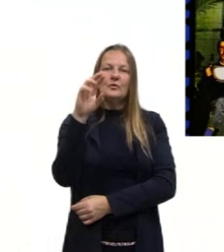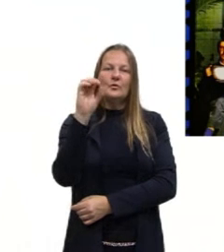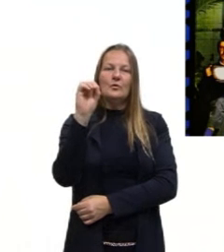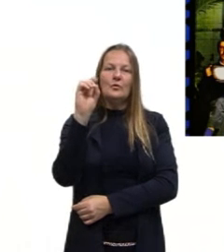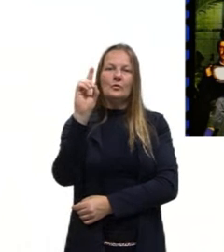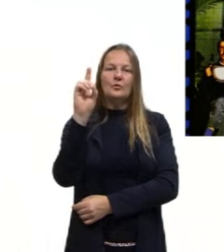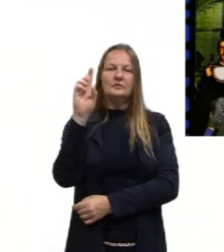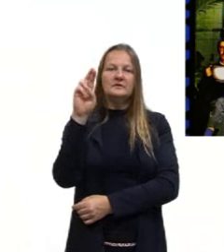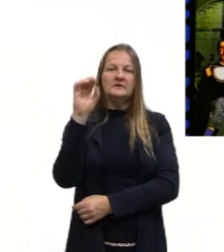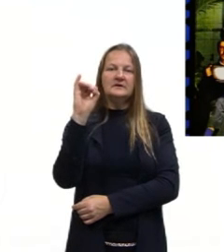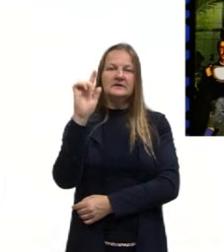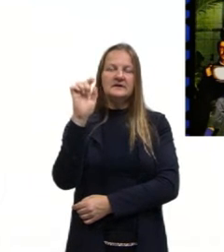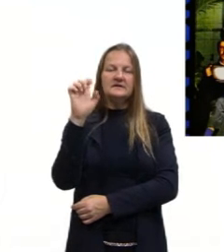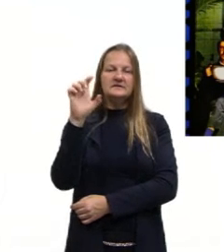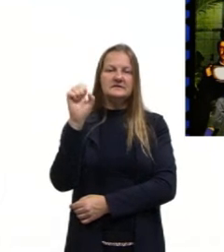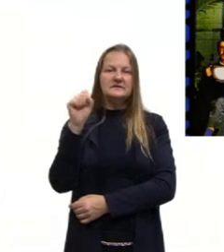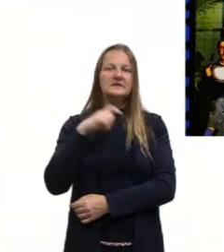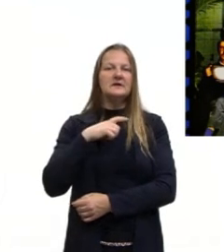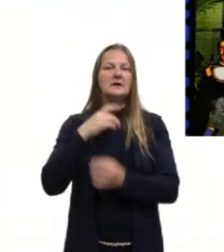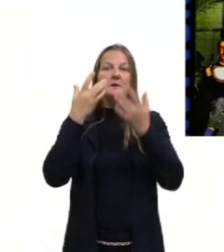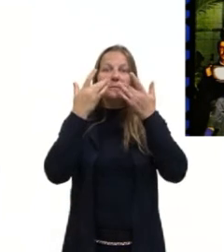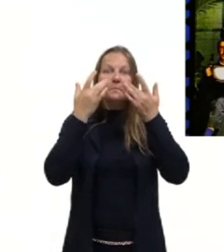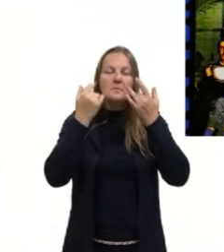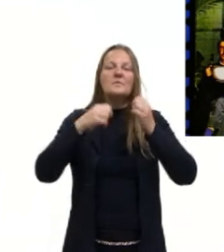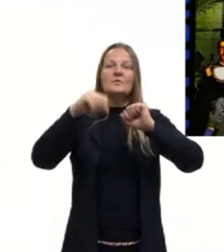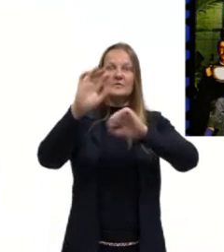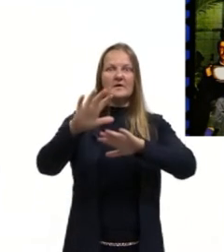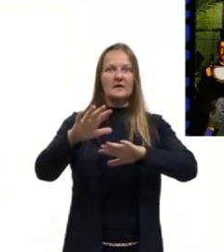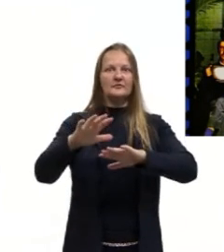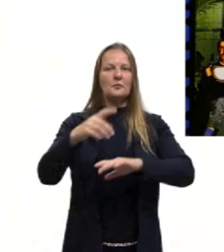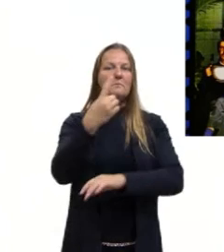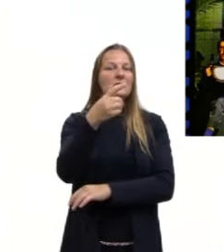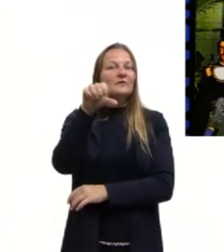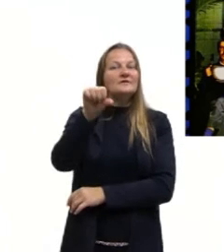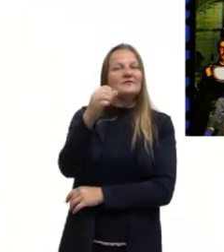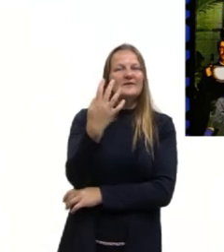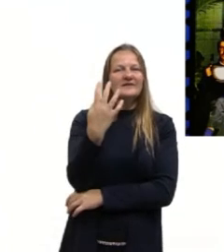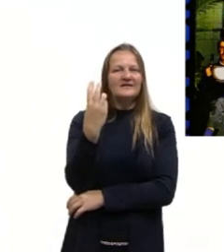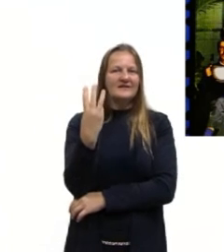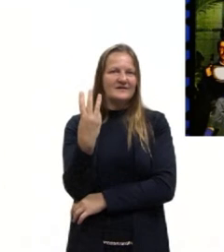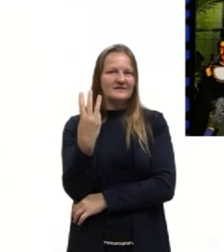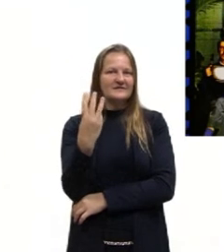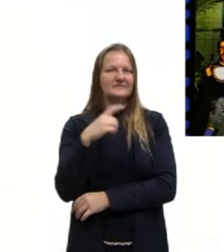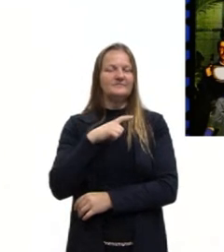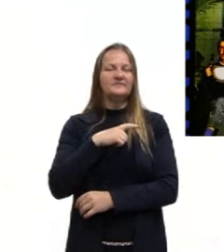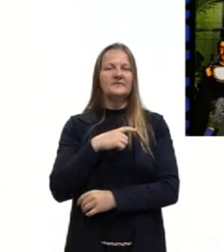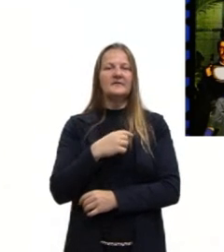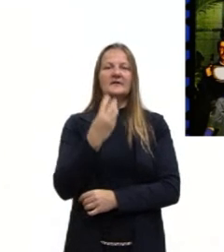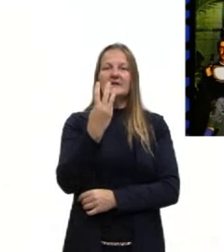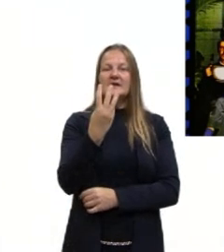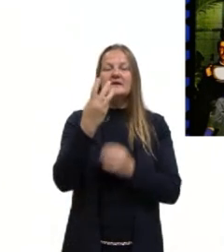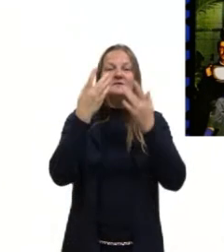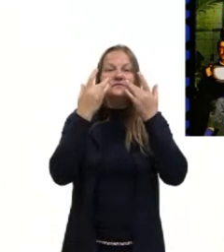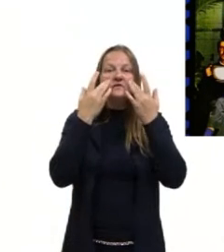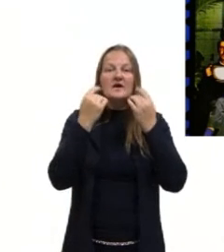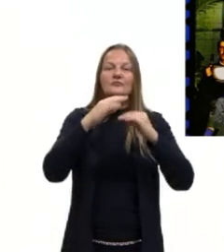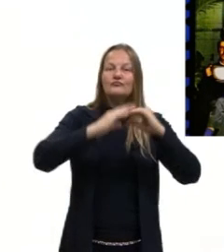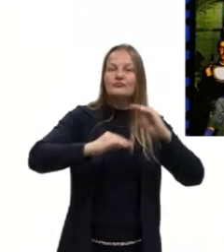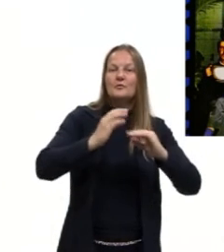Vestido de Noiva, que é uma peça de 43, mas que também traz ali três atos para o teatro,